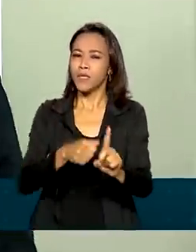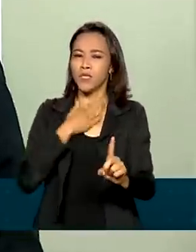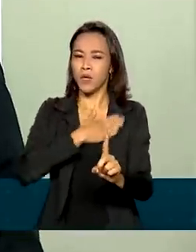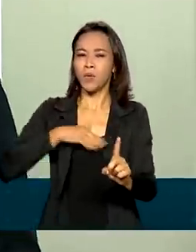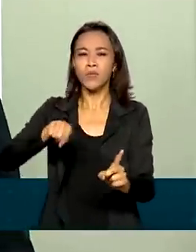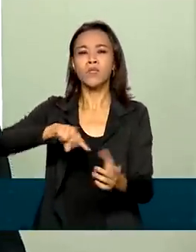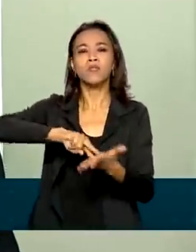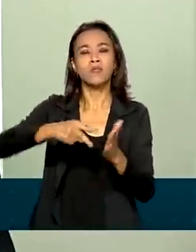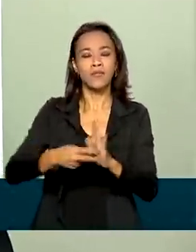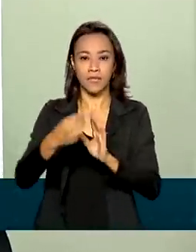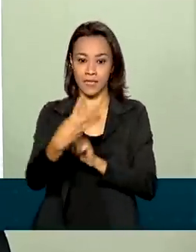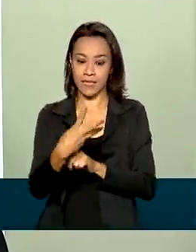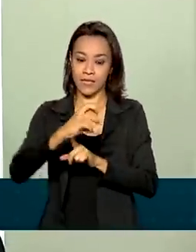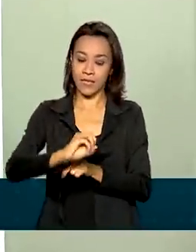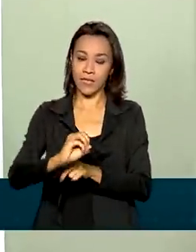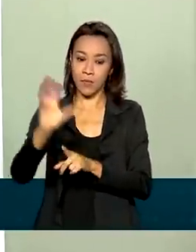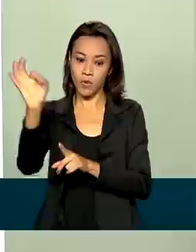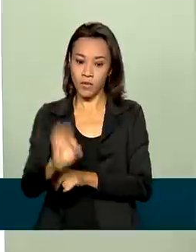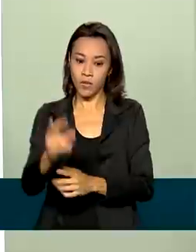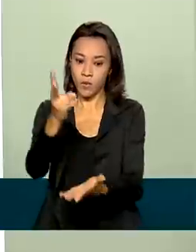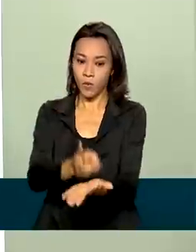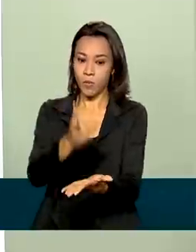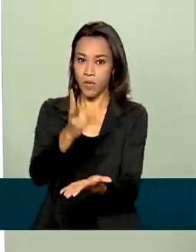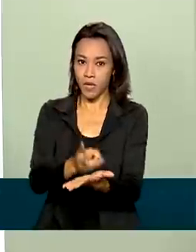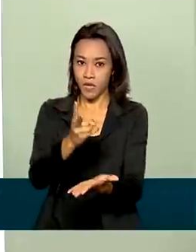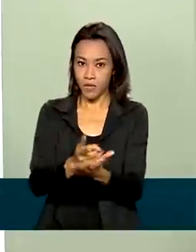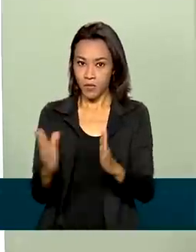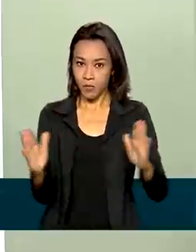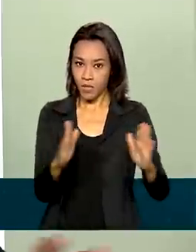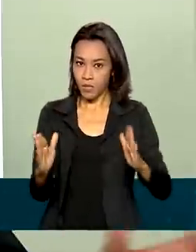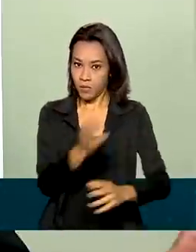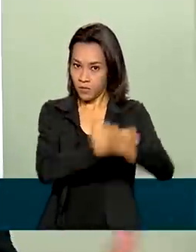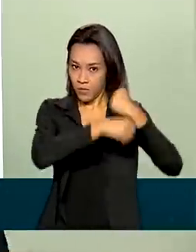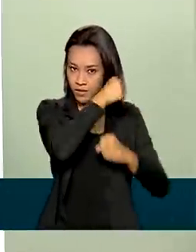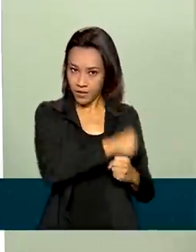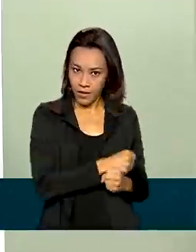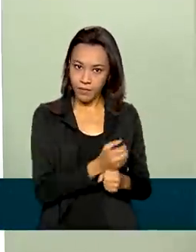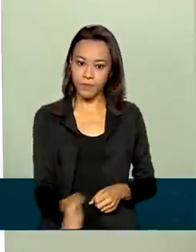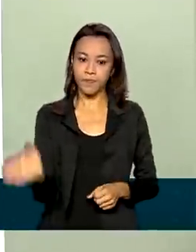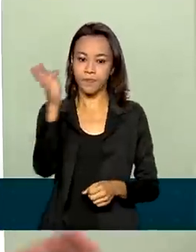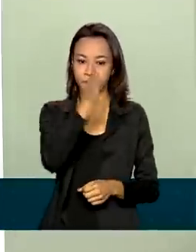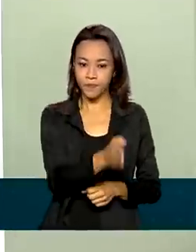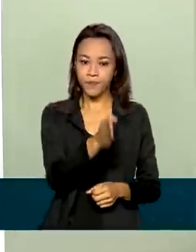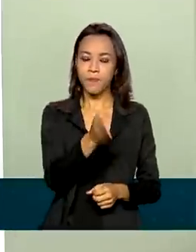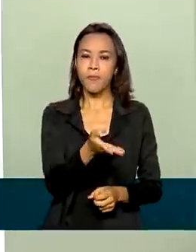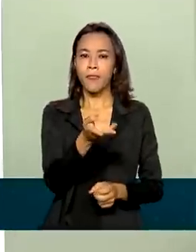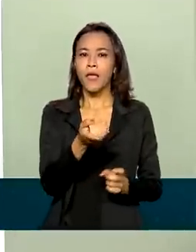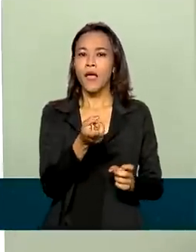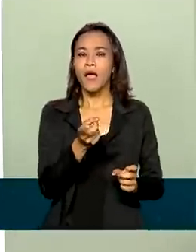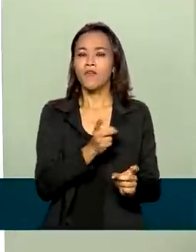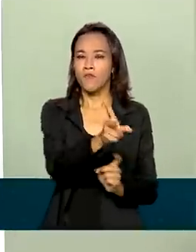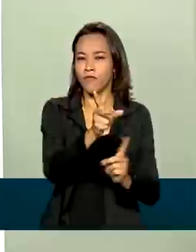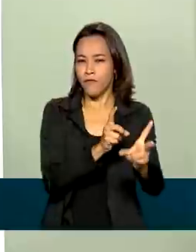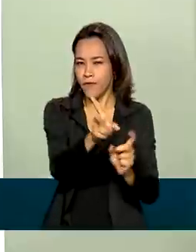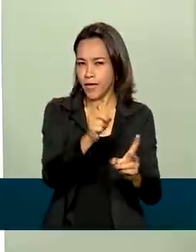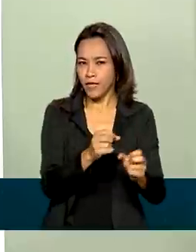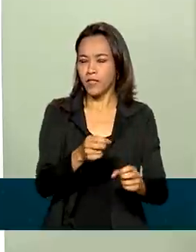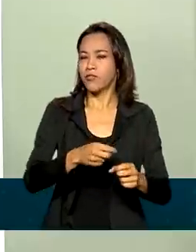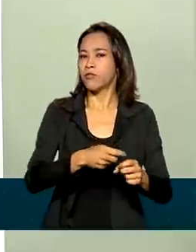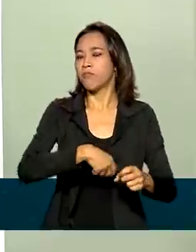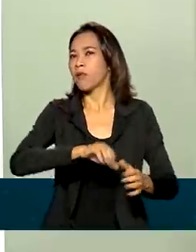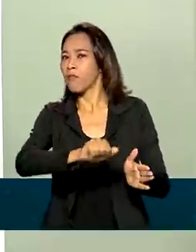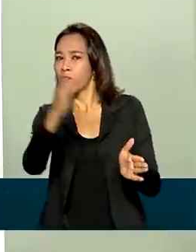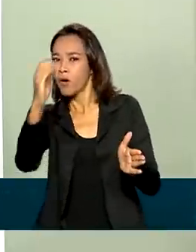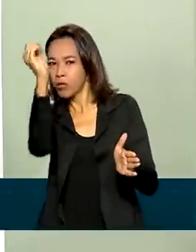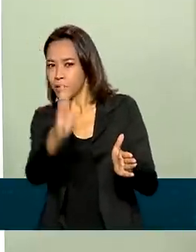30% em relação ao mesmo período do ano passado. E a corrente de comércio, ou seja, a soma das exportações e importações, chegou,